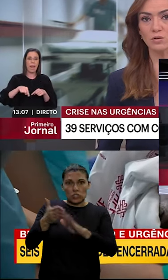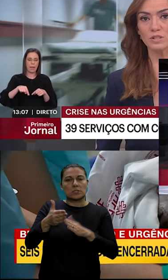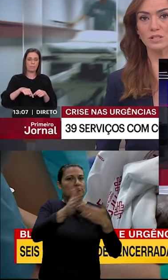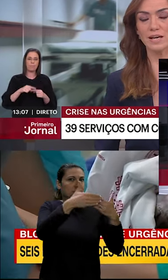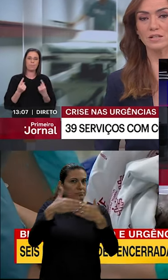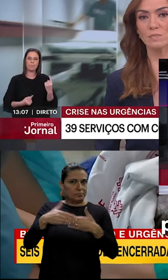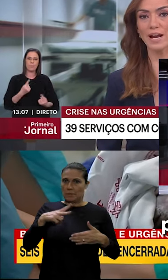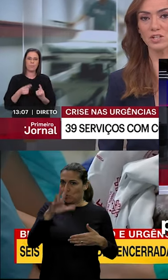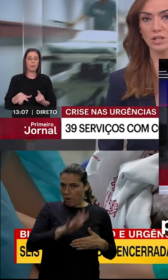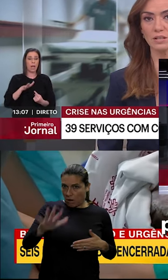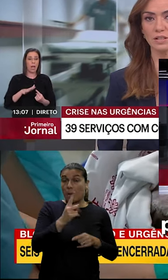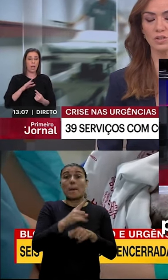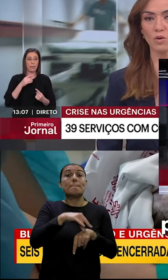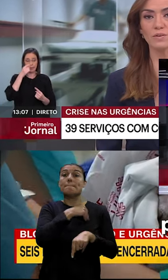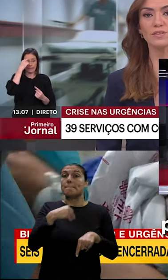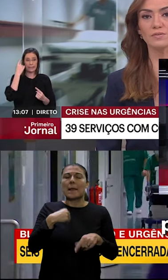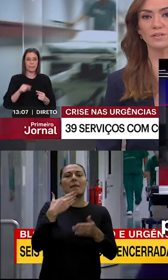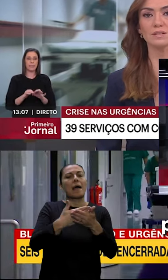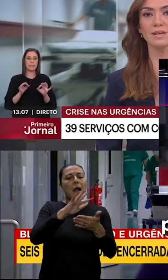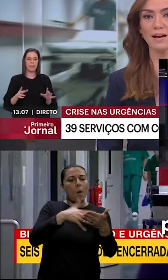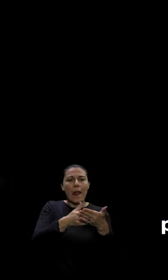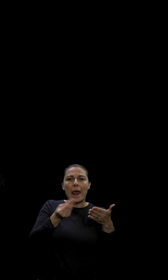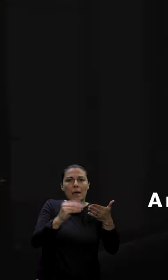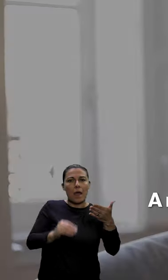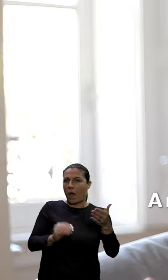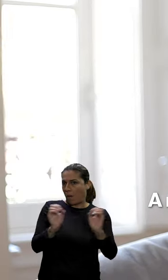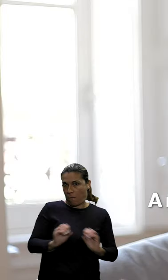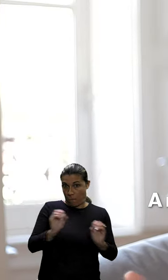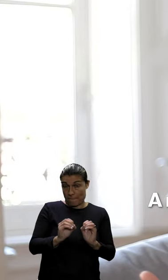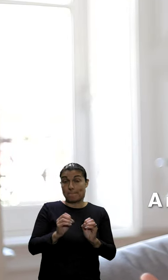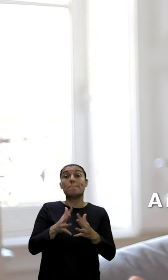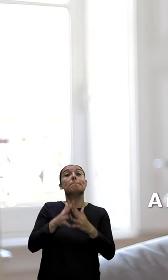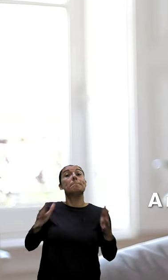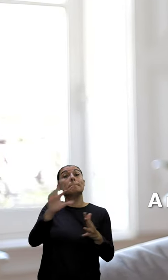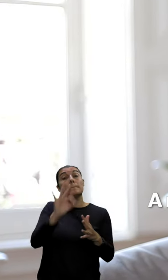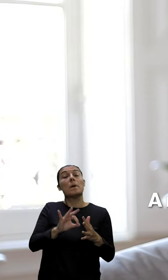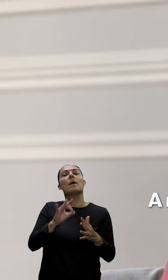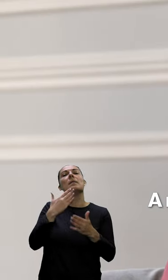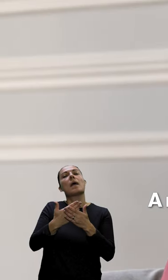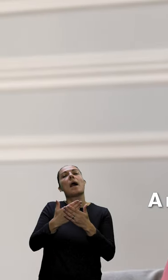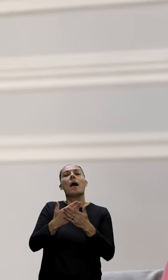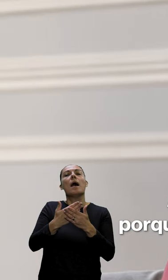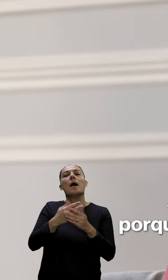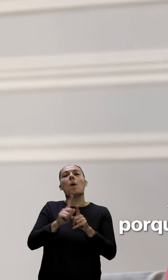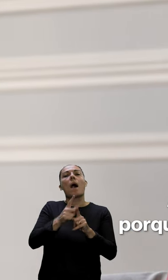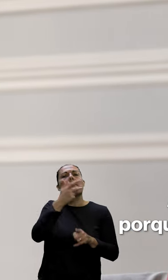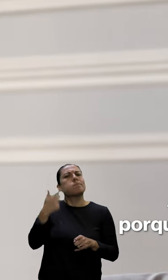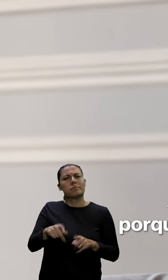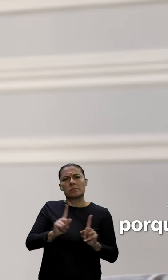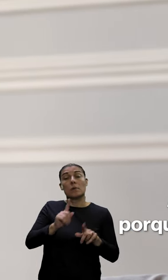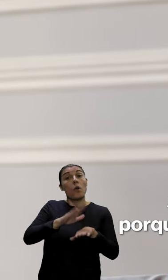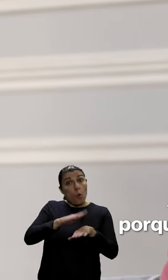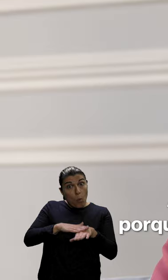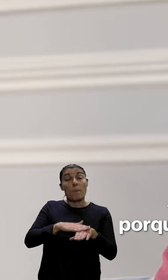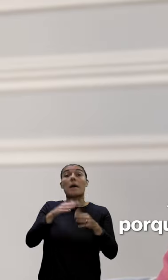por todo o país porque não há médicos para completar as escalas. A maioria absoluta não falhou por incompetência. A maioria absoluta falhou